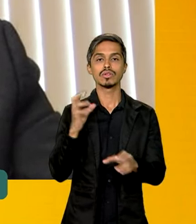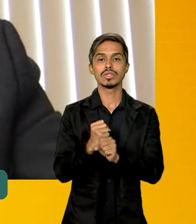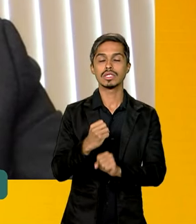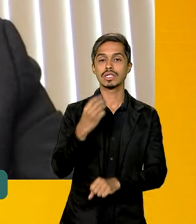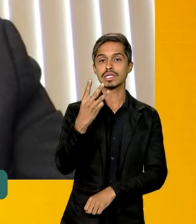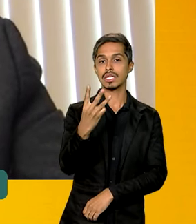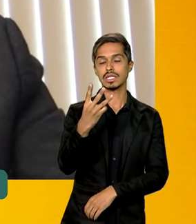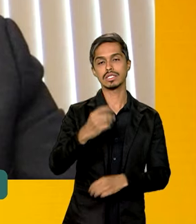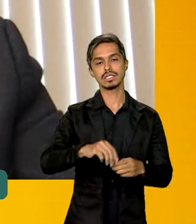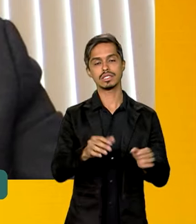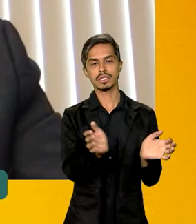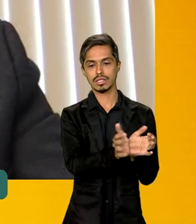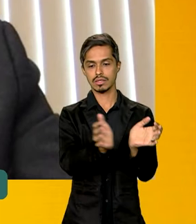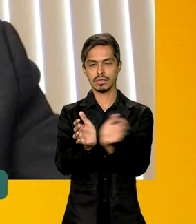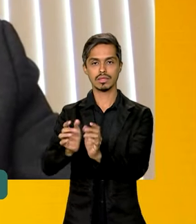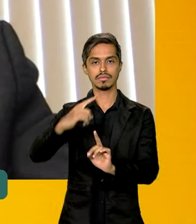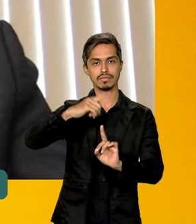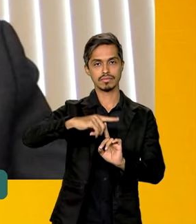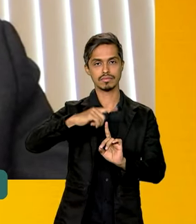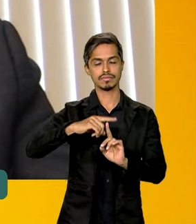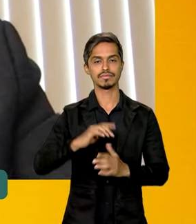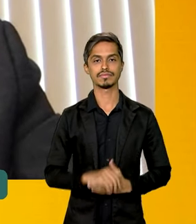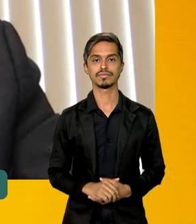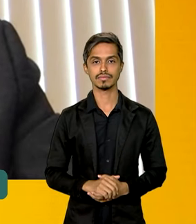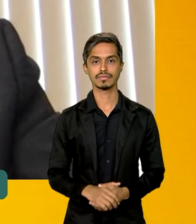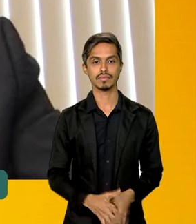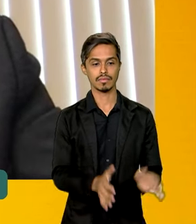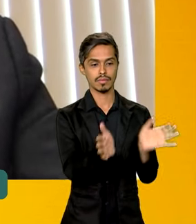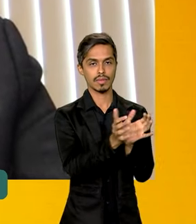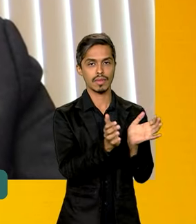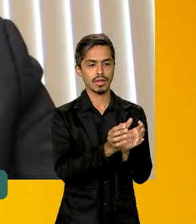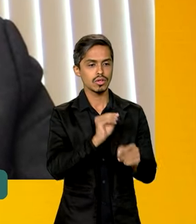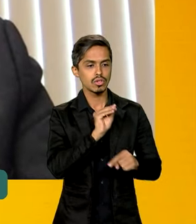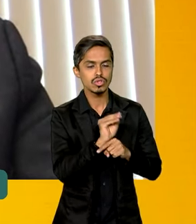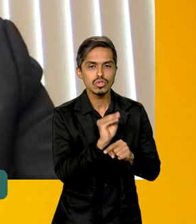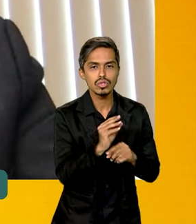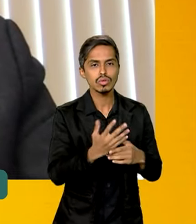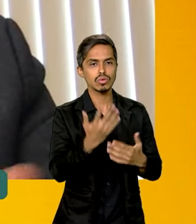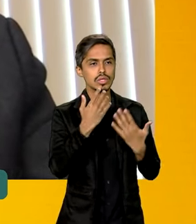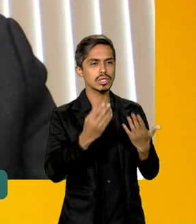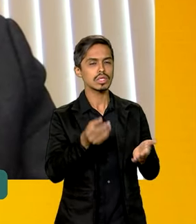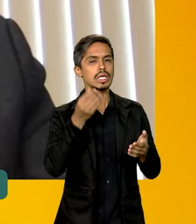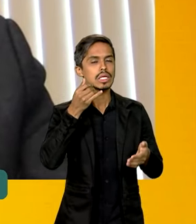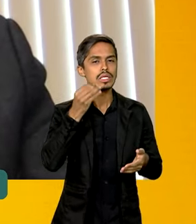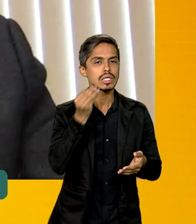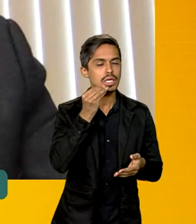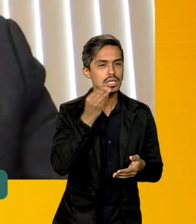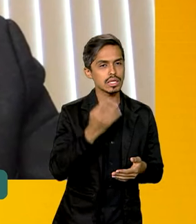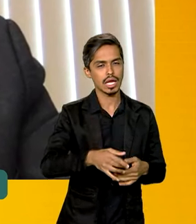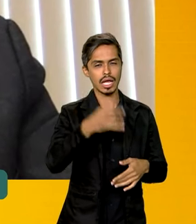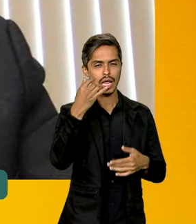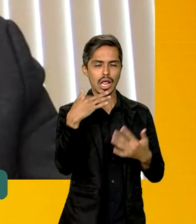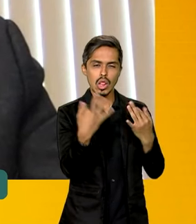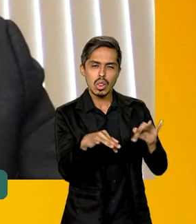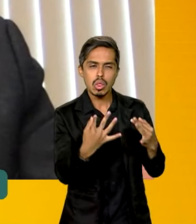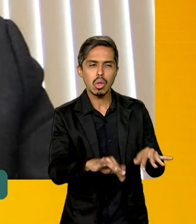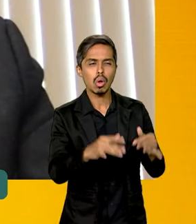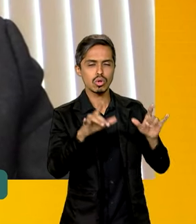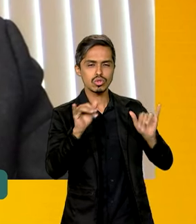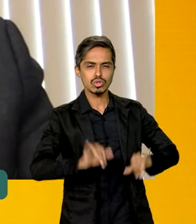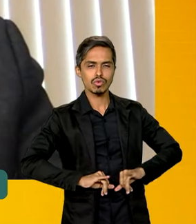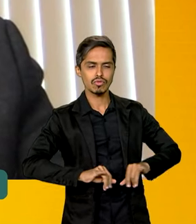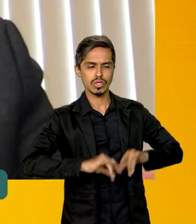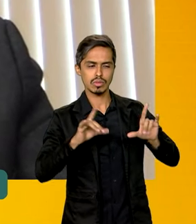de equipes. equipes matriciais de cuidado paliativo, esses são cuidados que precisam ter uma equipe